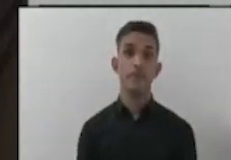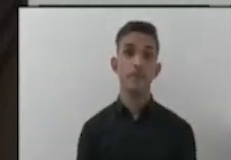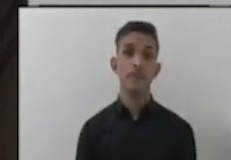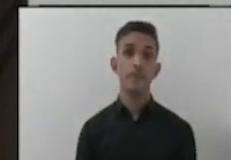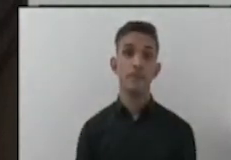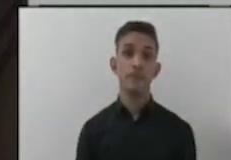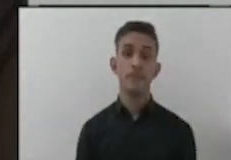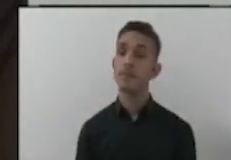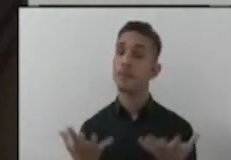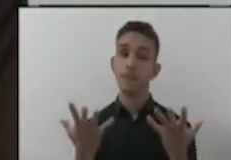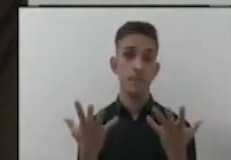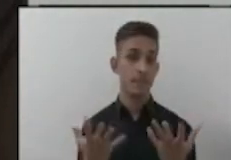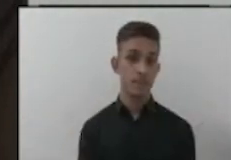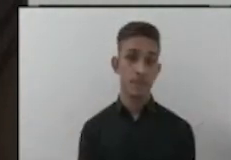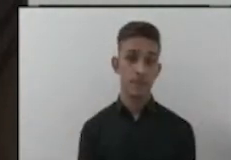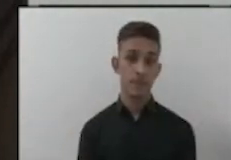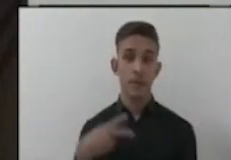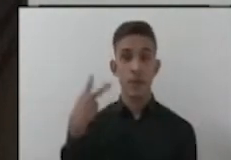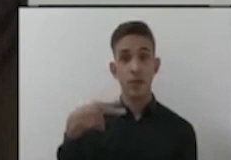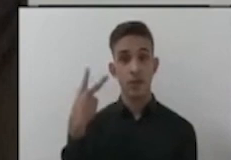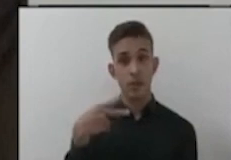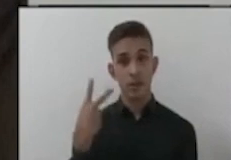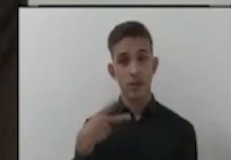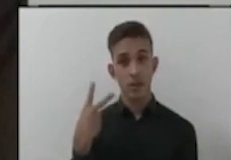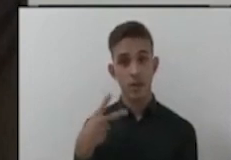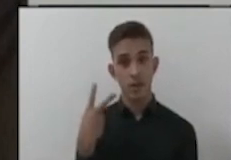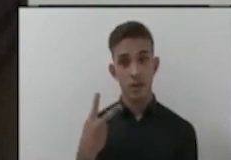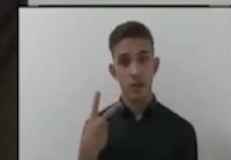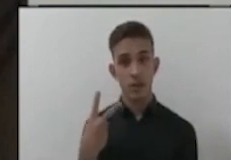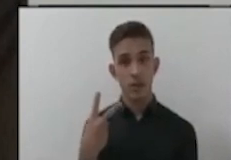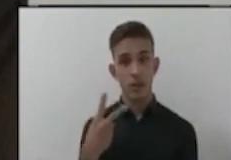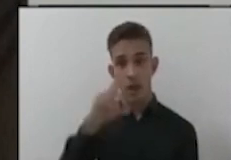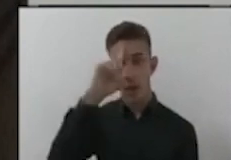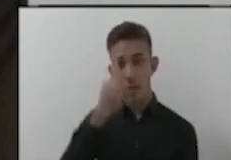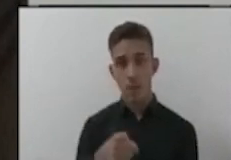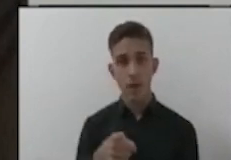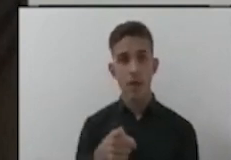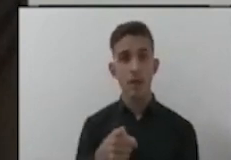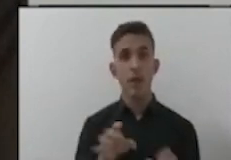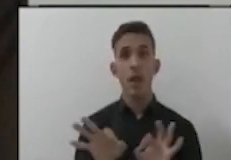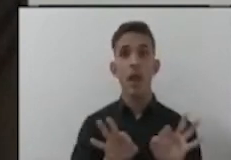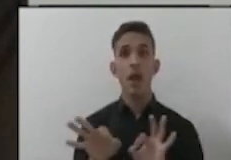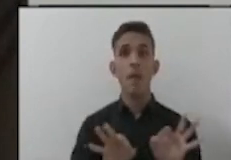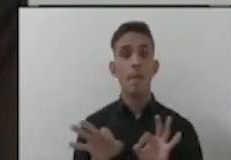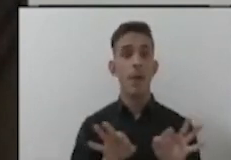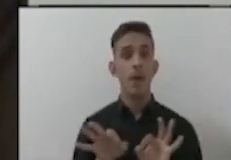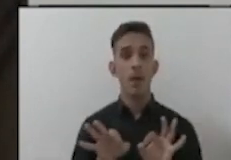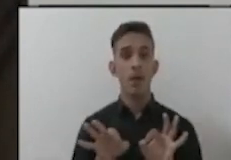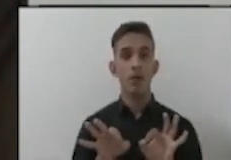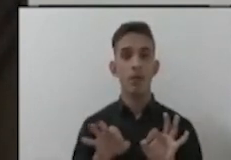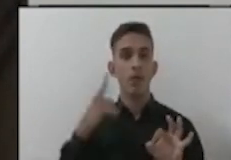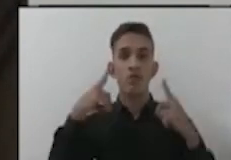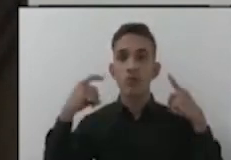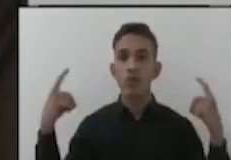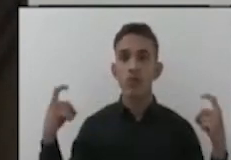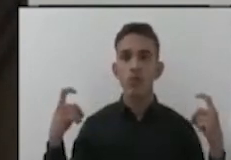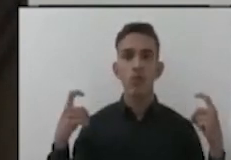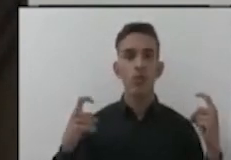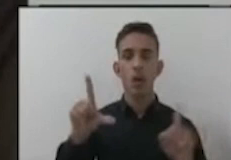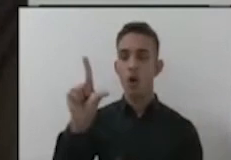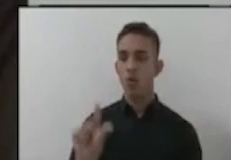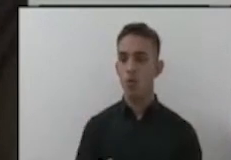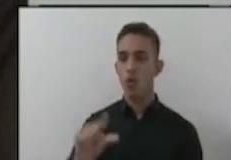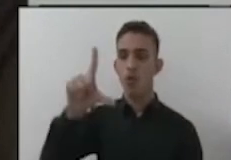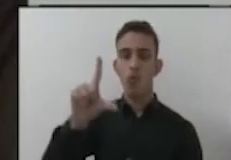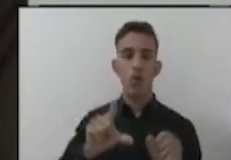eu não vou aceitar nenhum vereador aqui querer mexer e mandar na mesa de som. Aqui, ninguém diminui volume